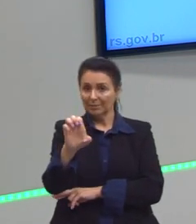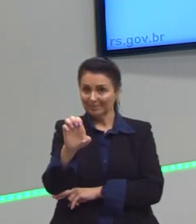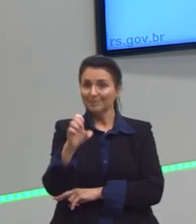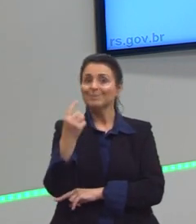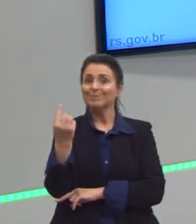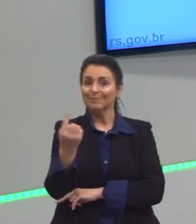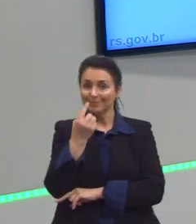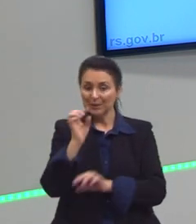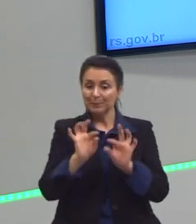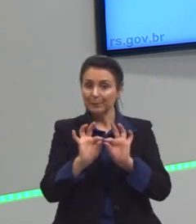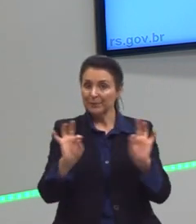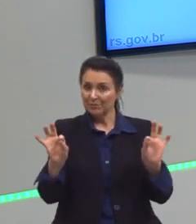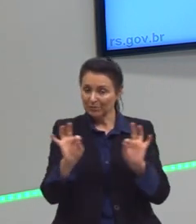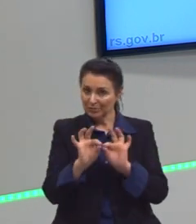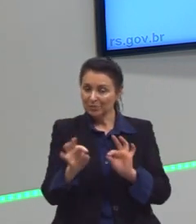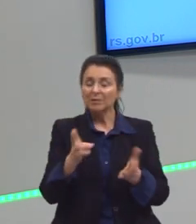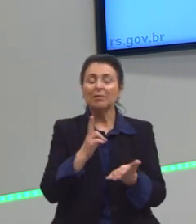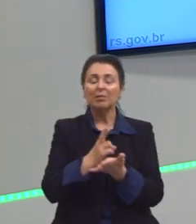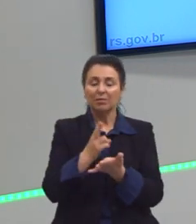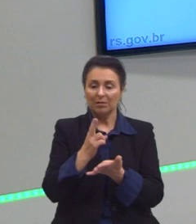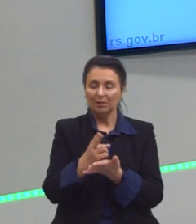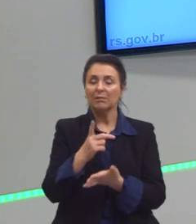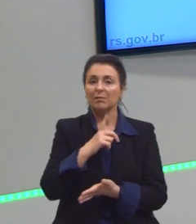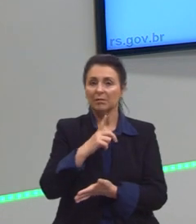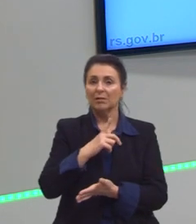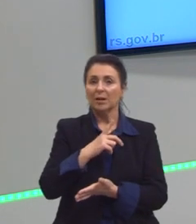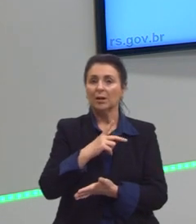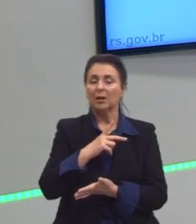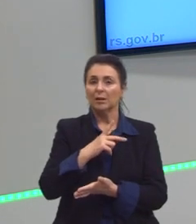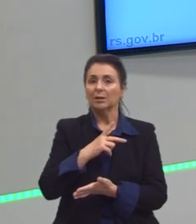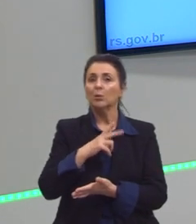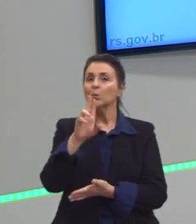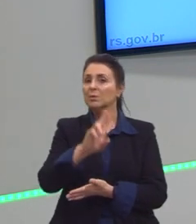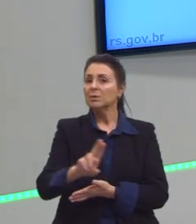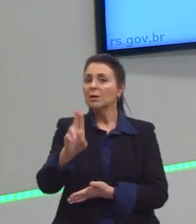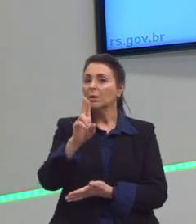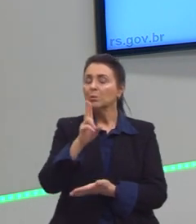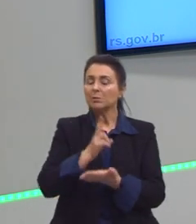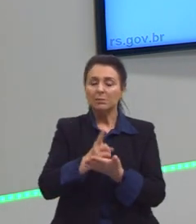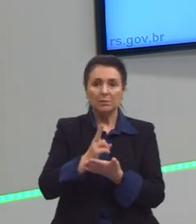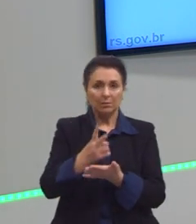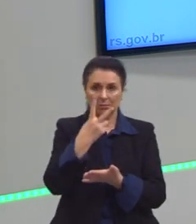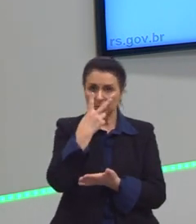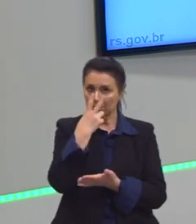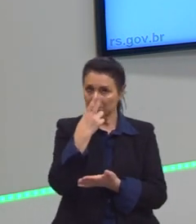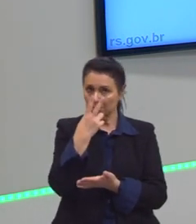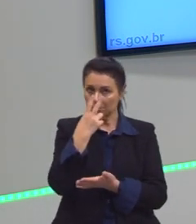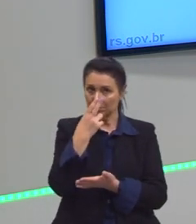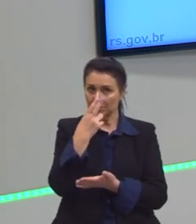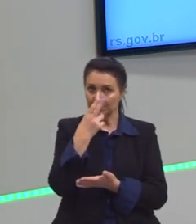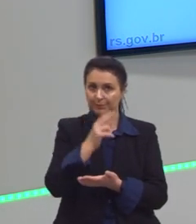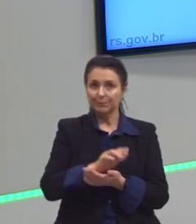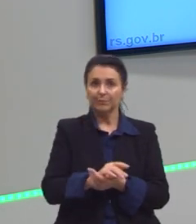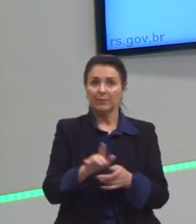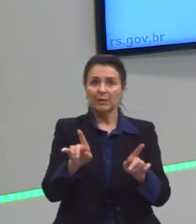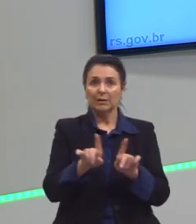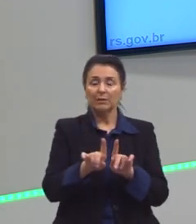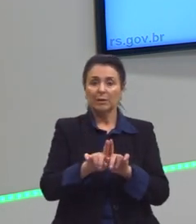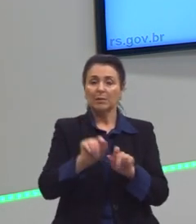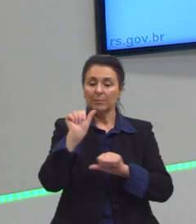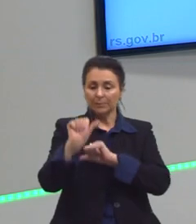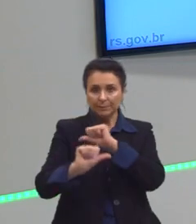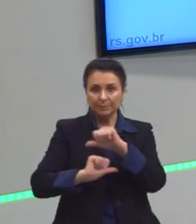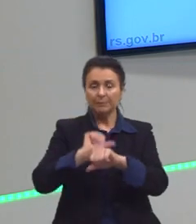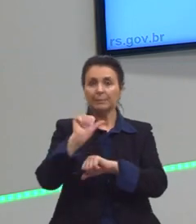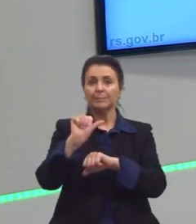de medida, porque sempre tem que trabalhar com a mesma unidade, senão vai ocorrer um erro ali da conversão.